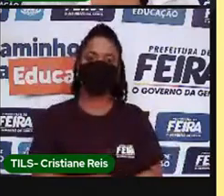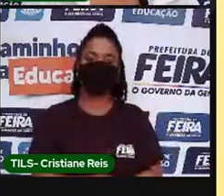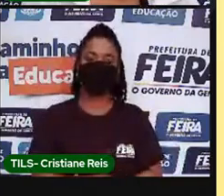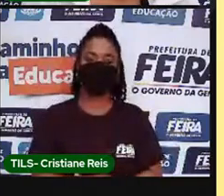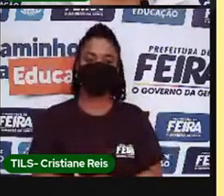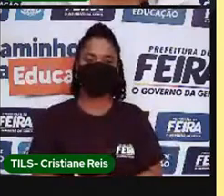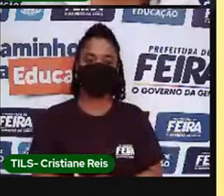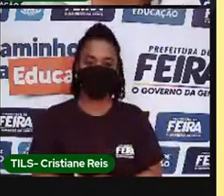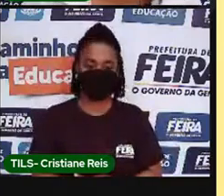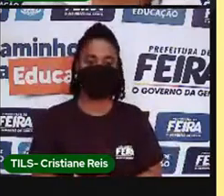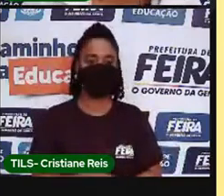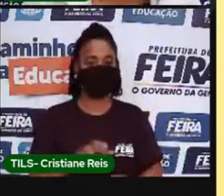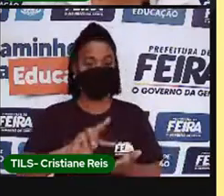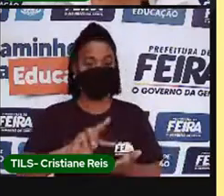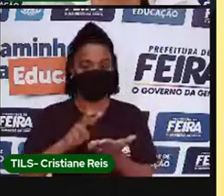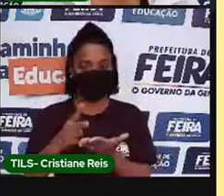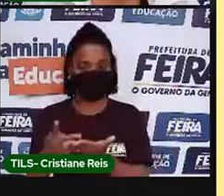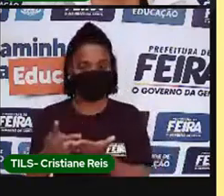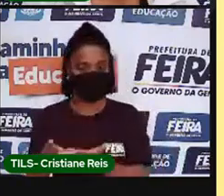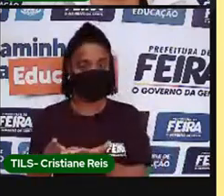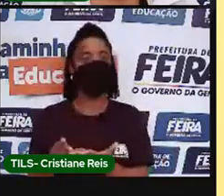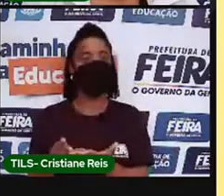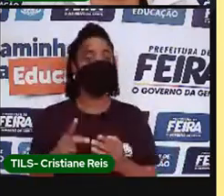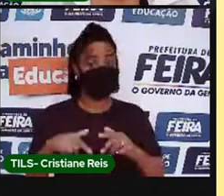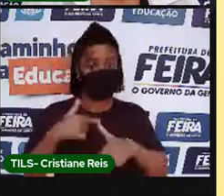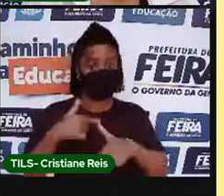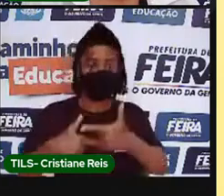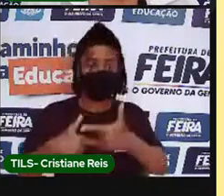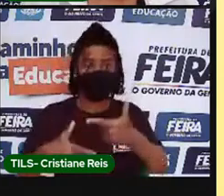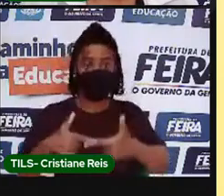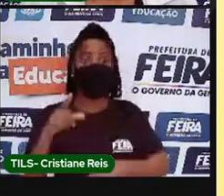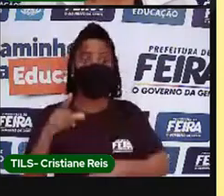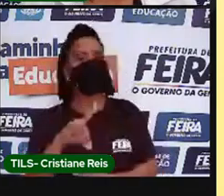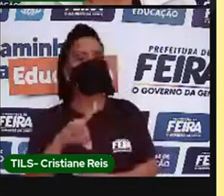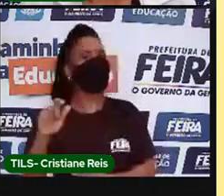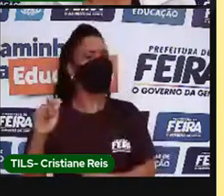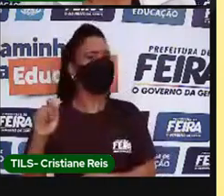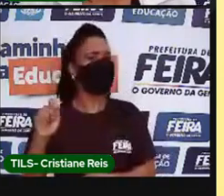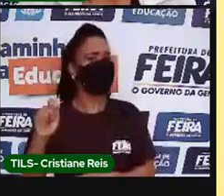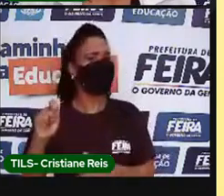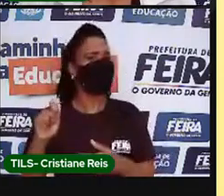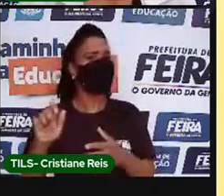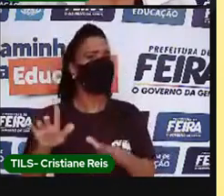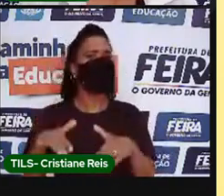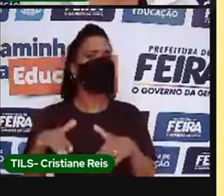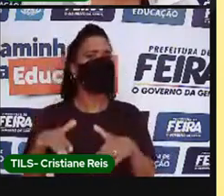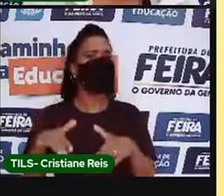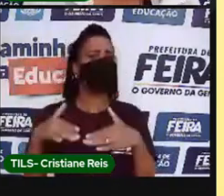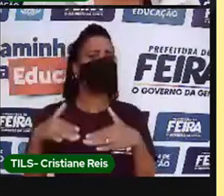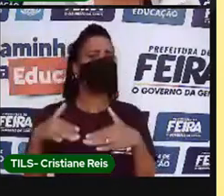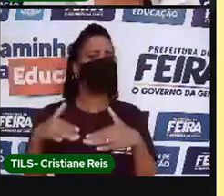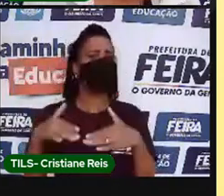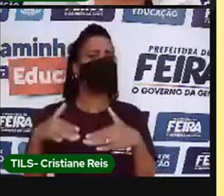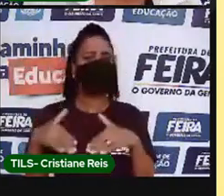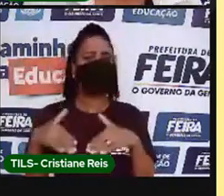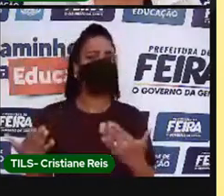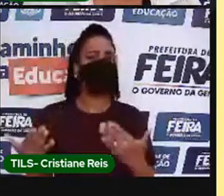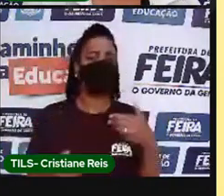nós celebramos o dia do trabalho no Brasil? 1 de setembro? 1 de setembro?